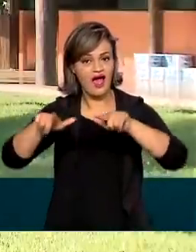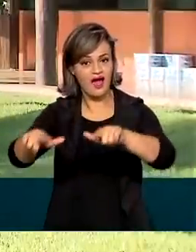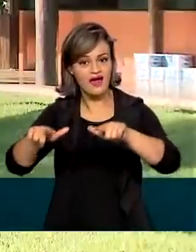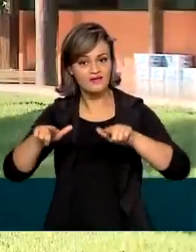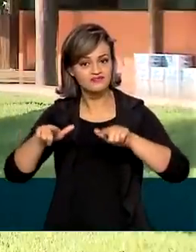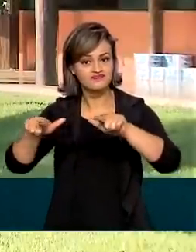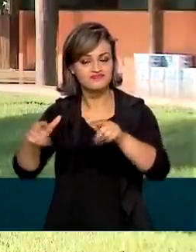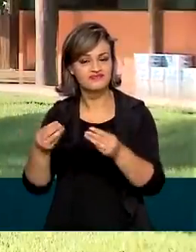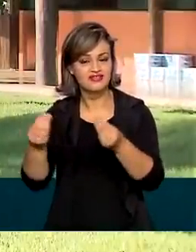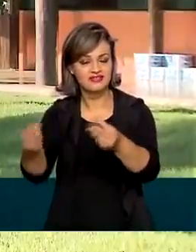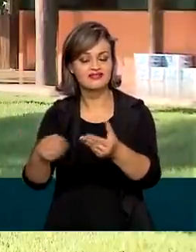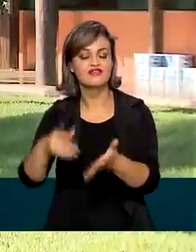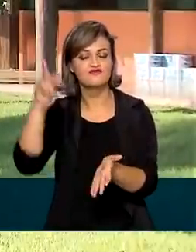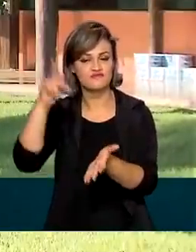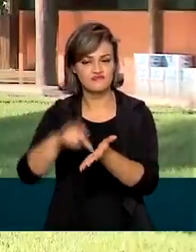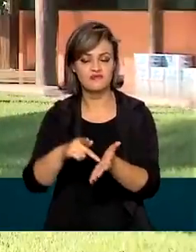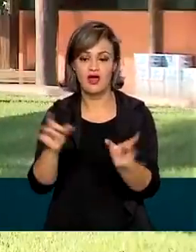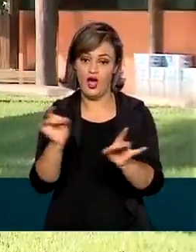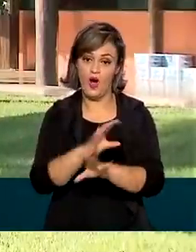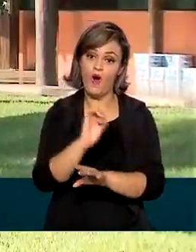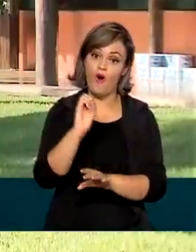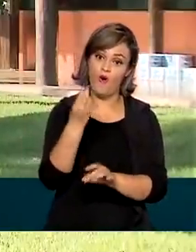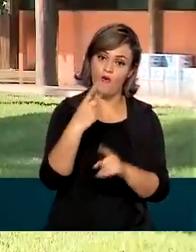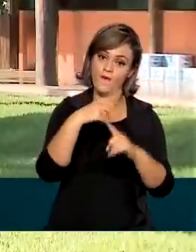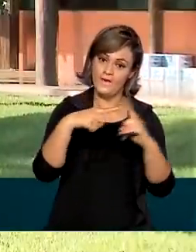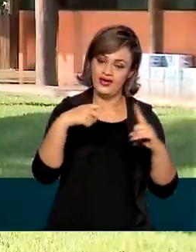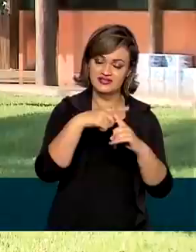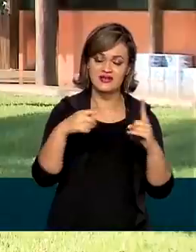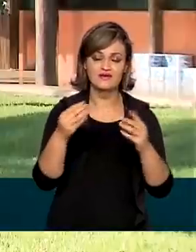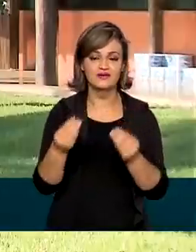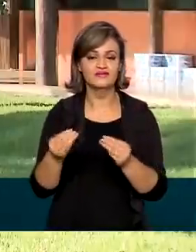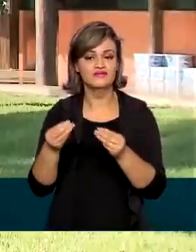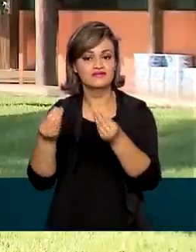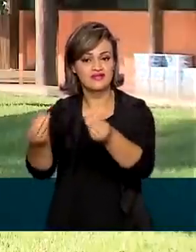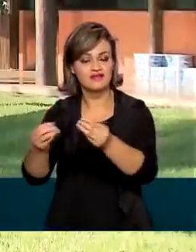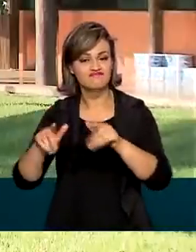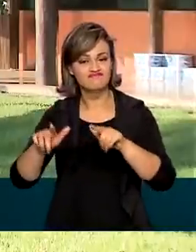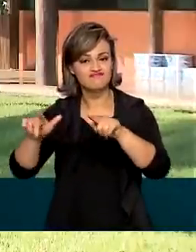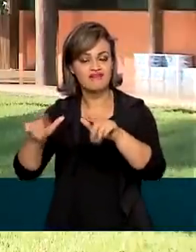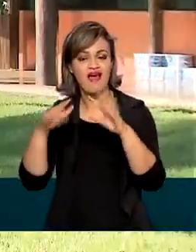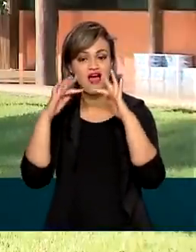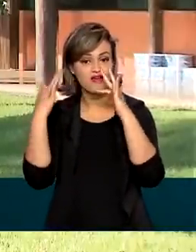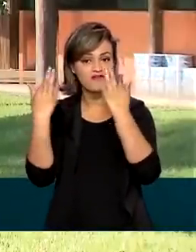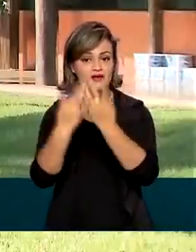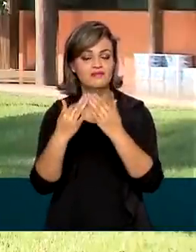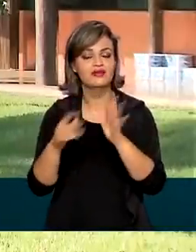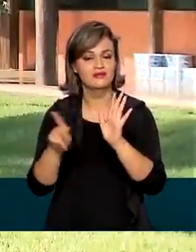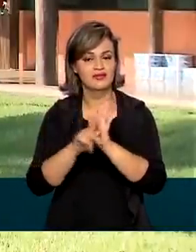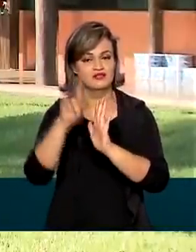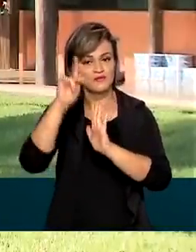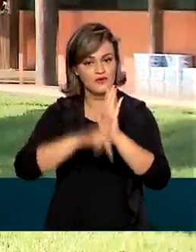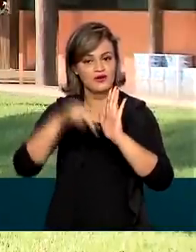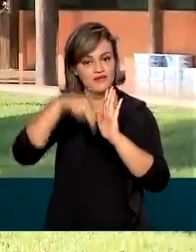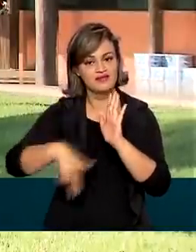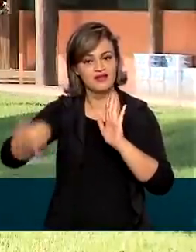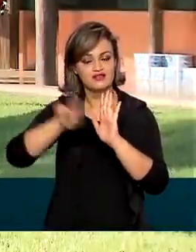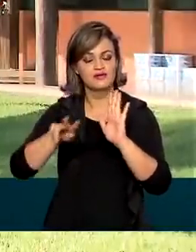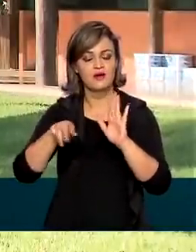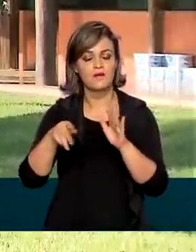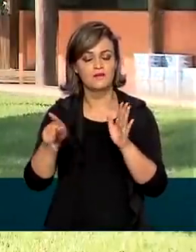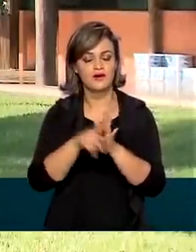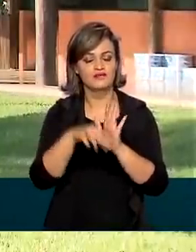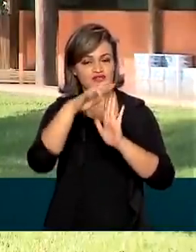propriedade definitivos e também provisórios que serão entregues às famílias do Programa Nacional de